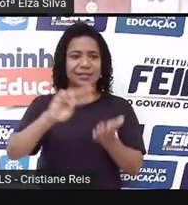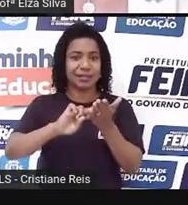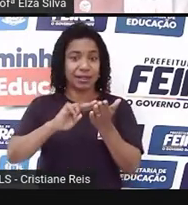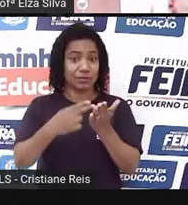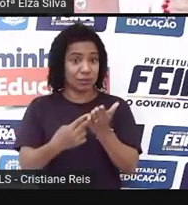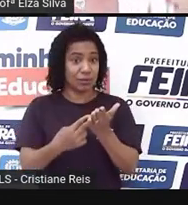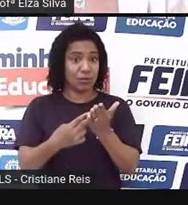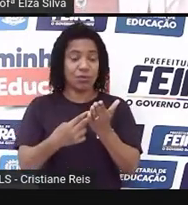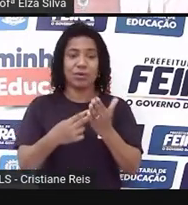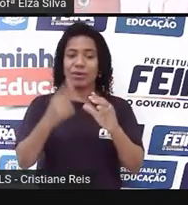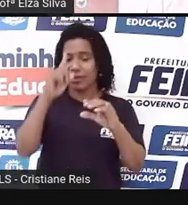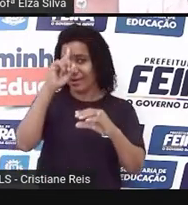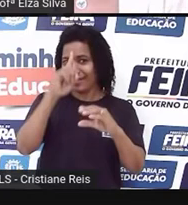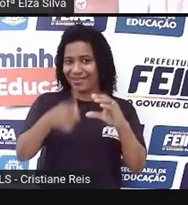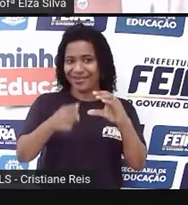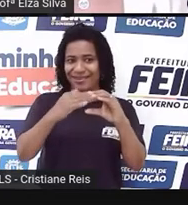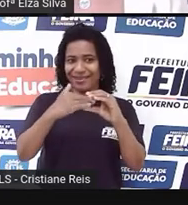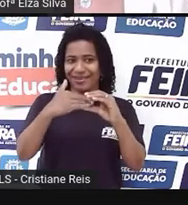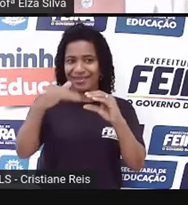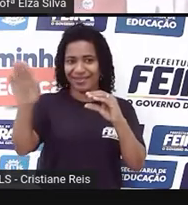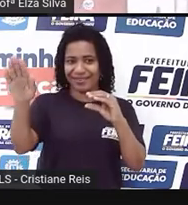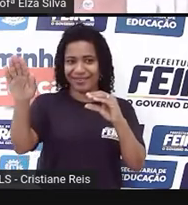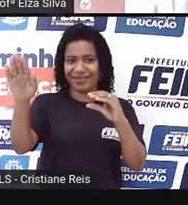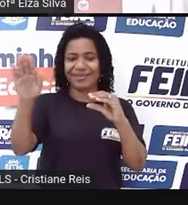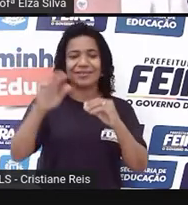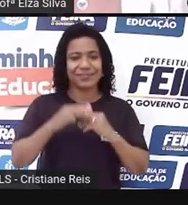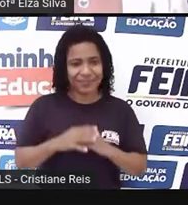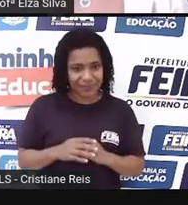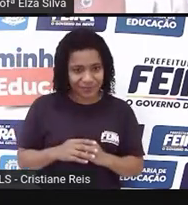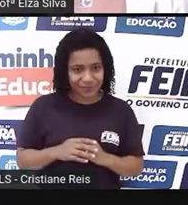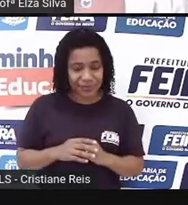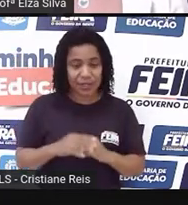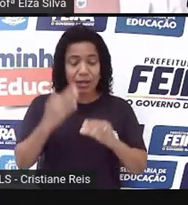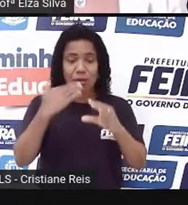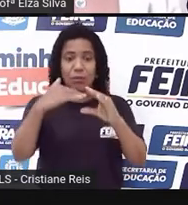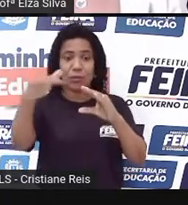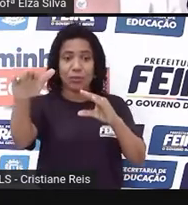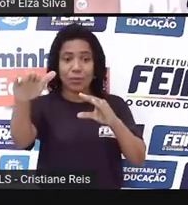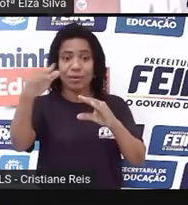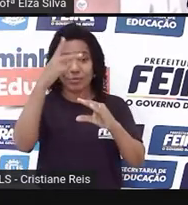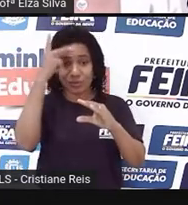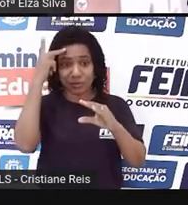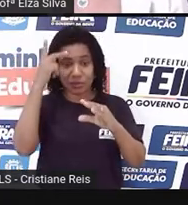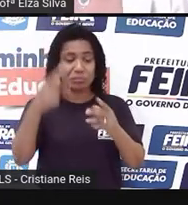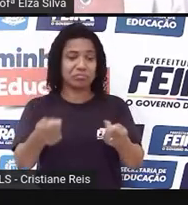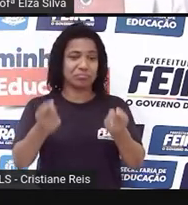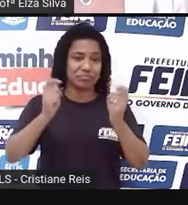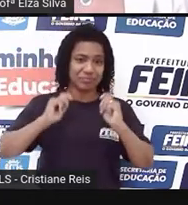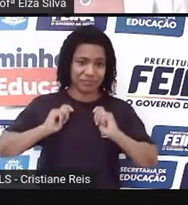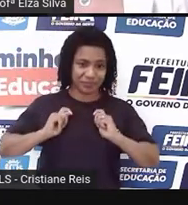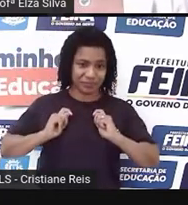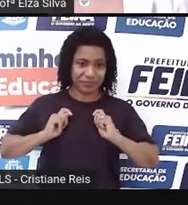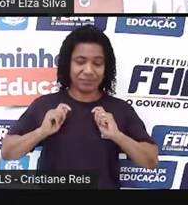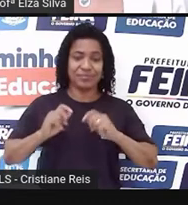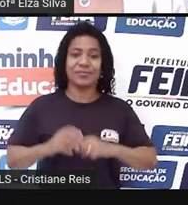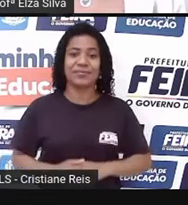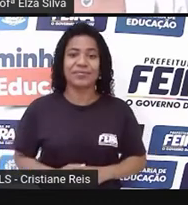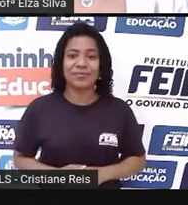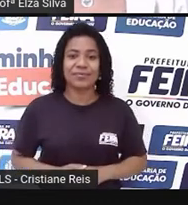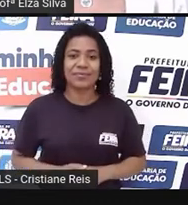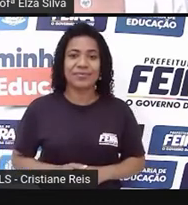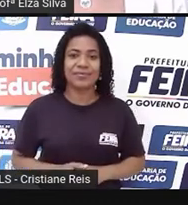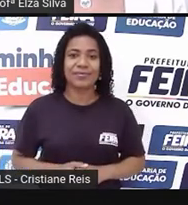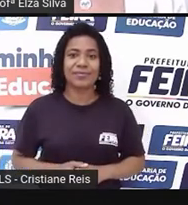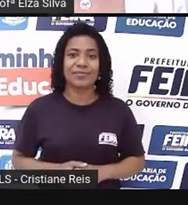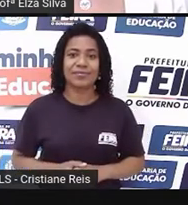clica para que ele possa remeter o e-mail para o destino que você optou. Temos aqui, que